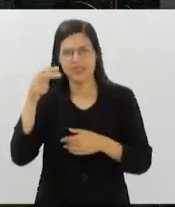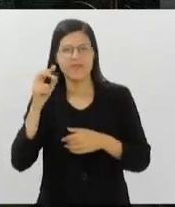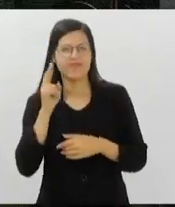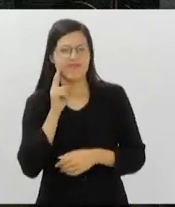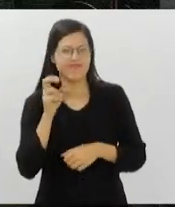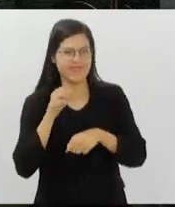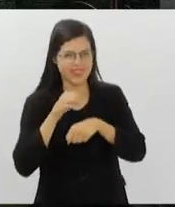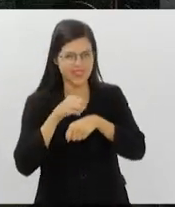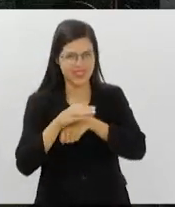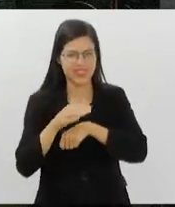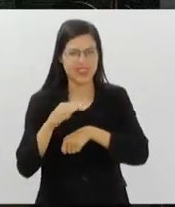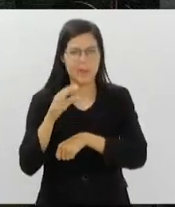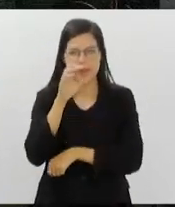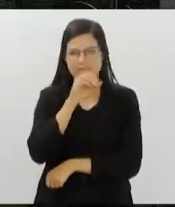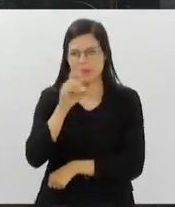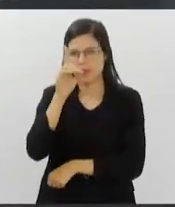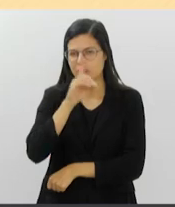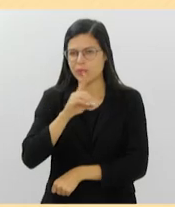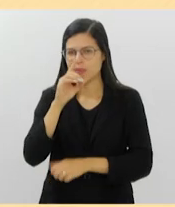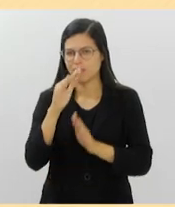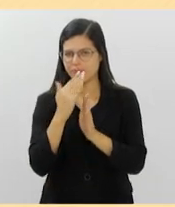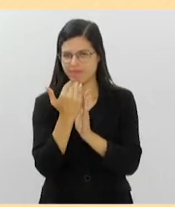final de semana na nossa Agenda Cultural.